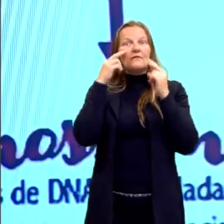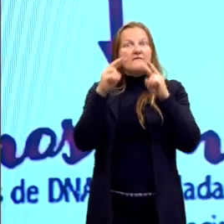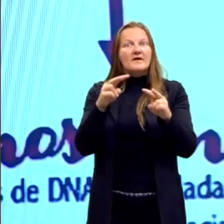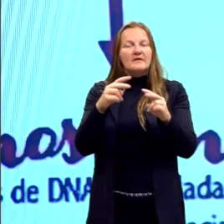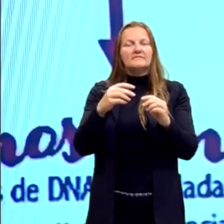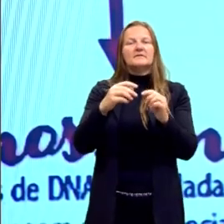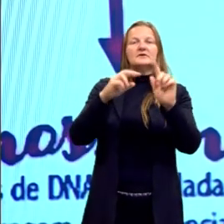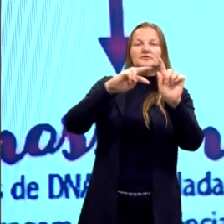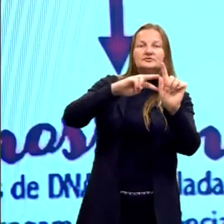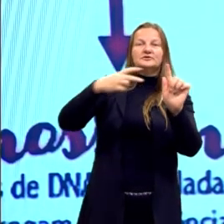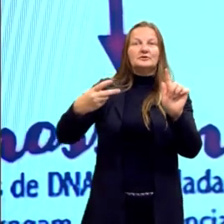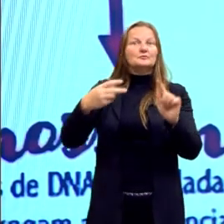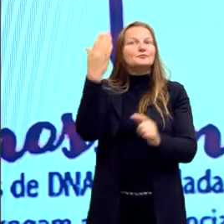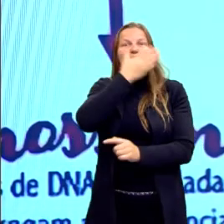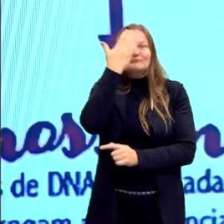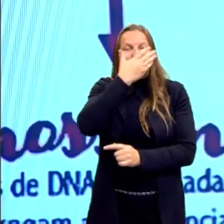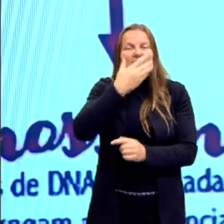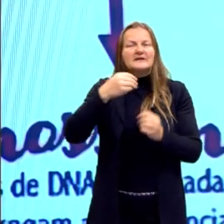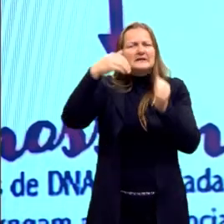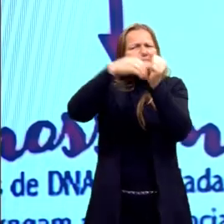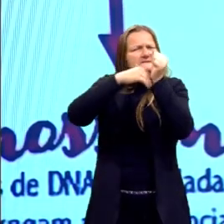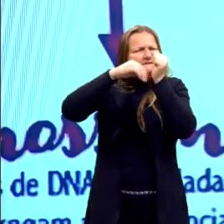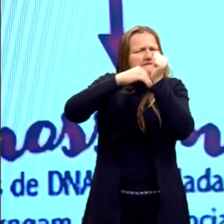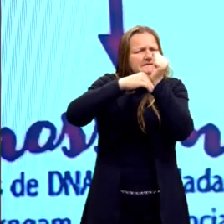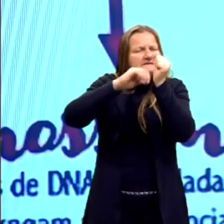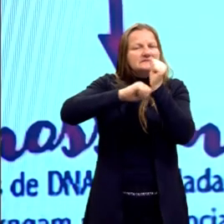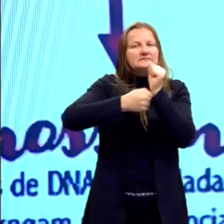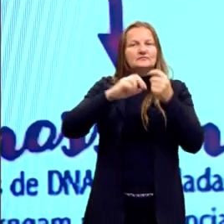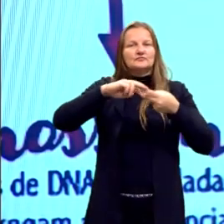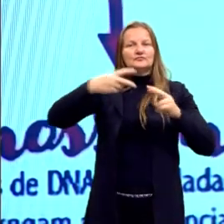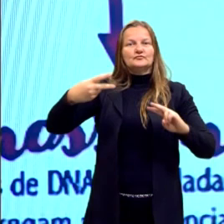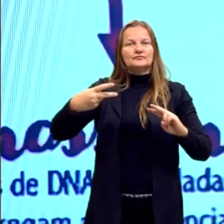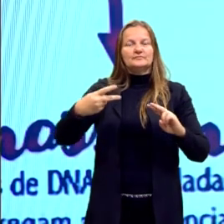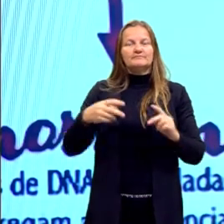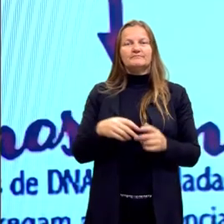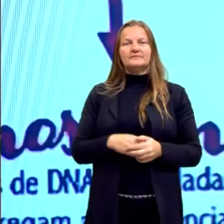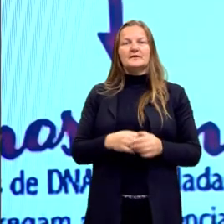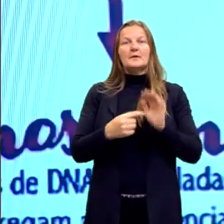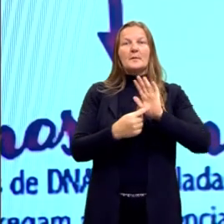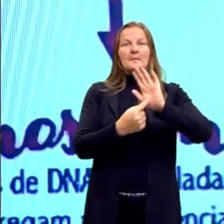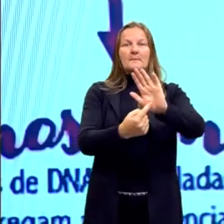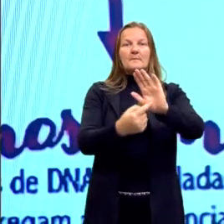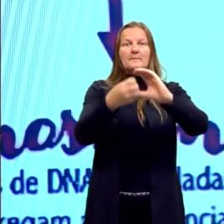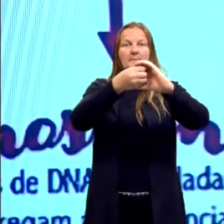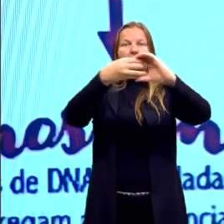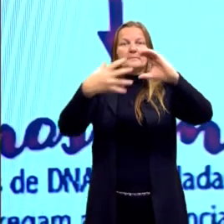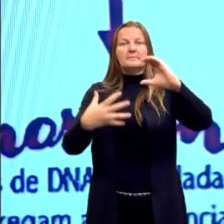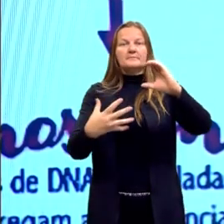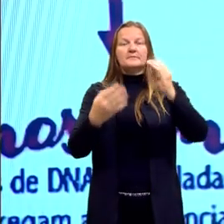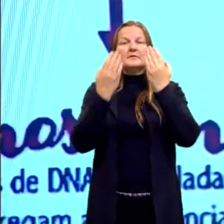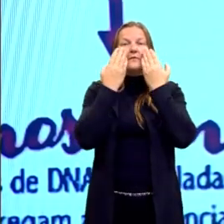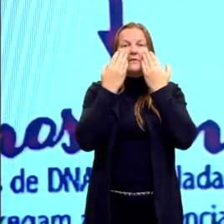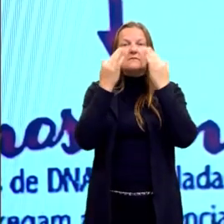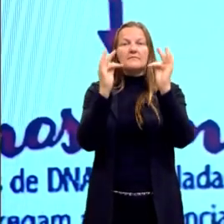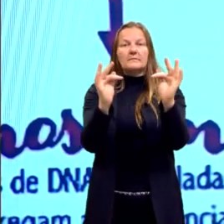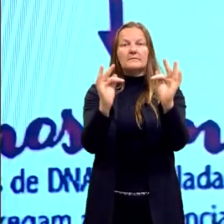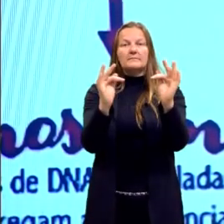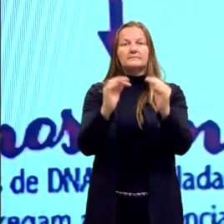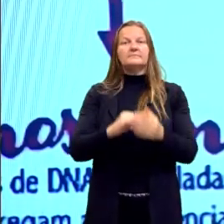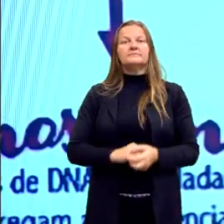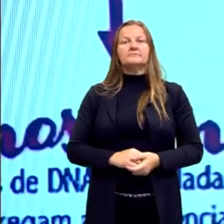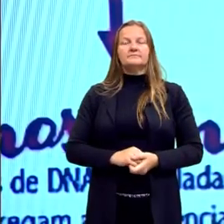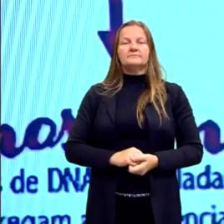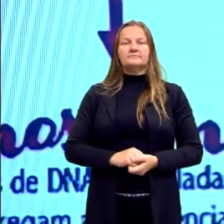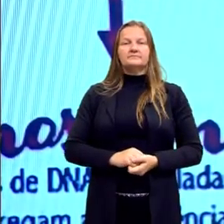característica que está lá no gene, lá no código genético. E ela vai ser expressa, essa característica do genótipo, lá